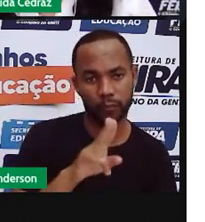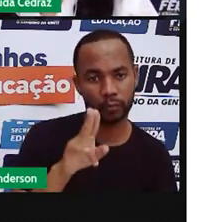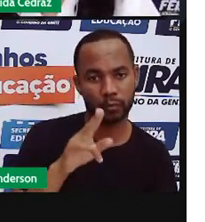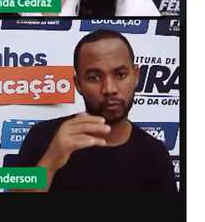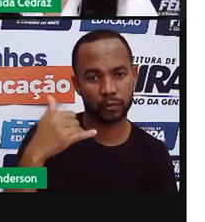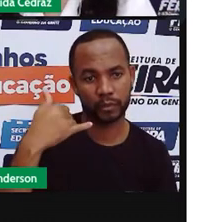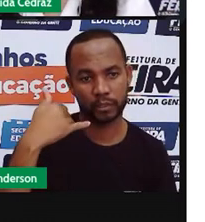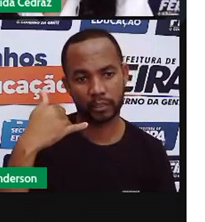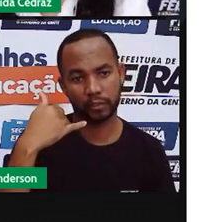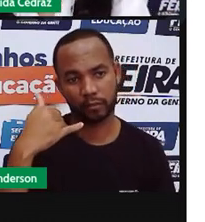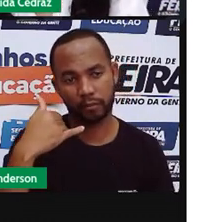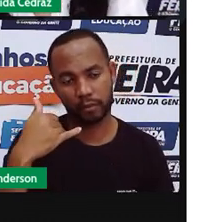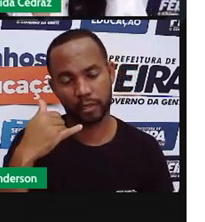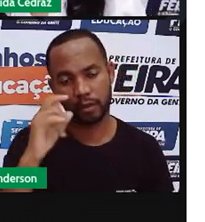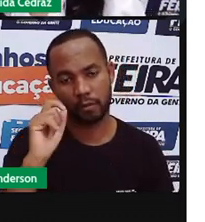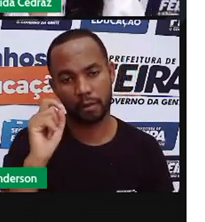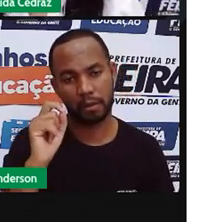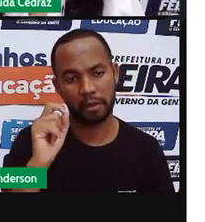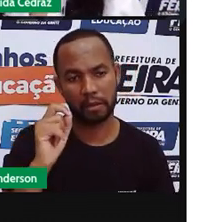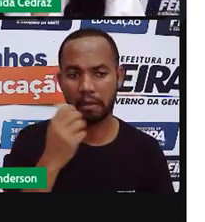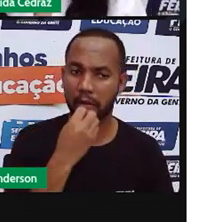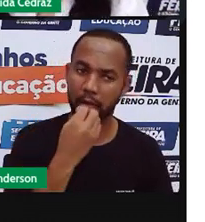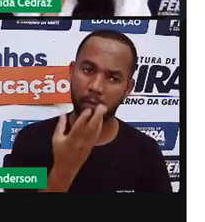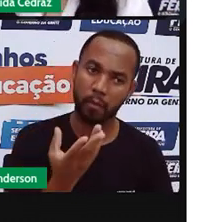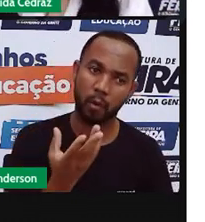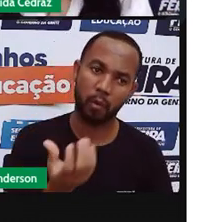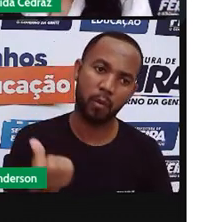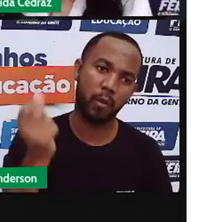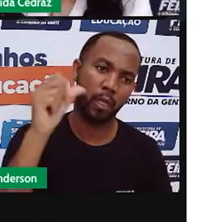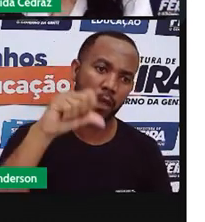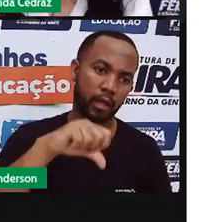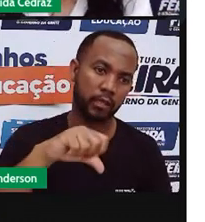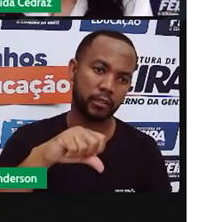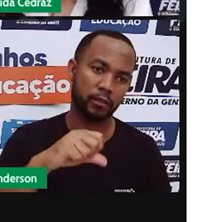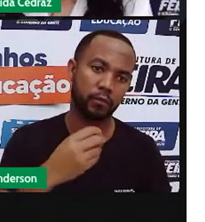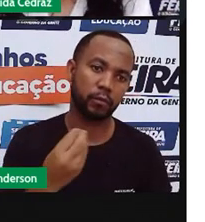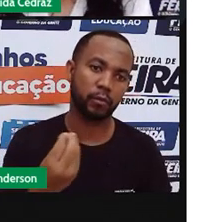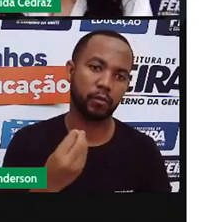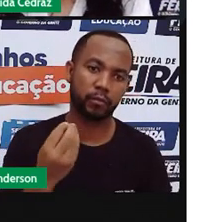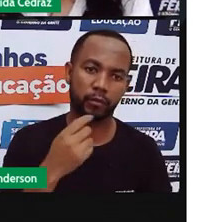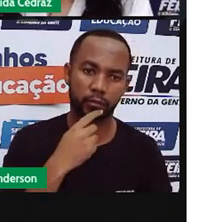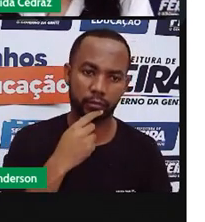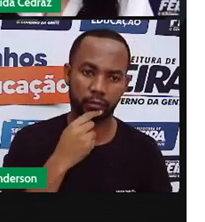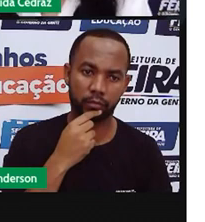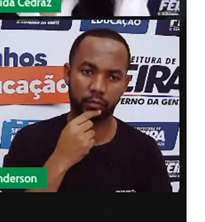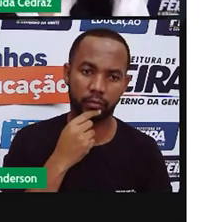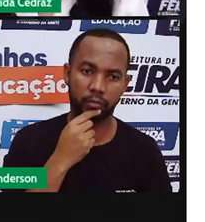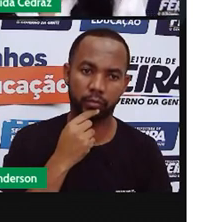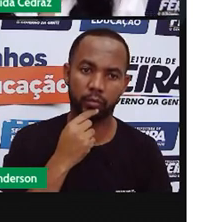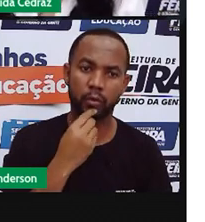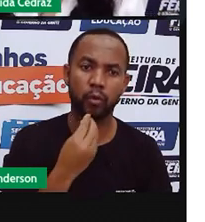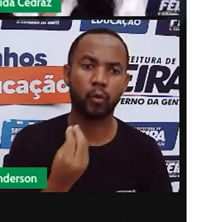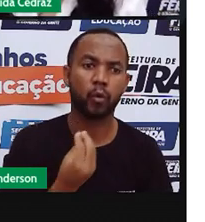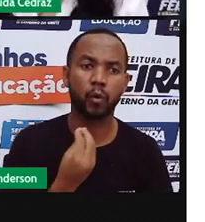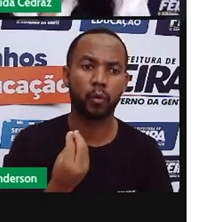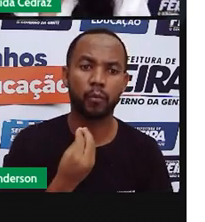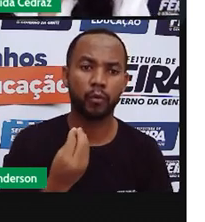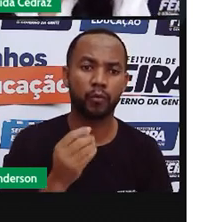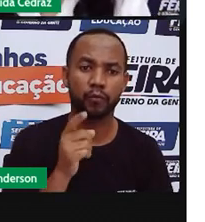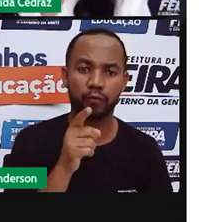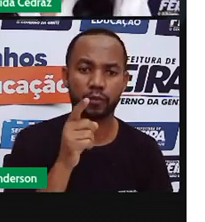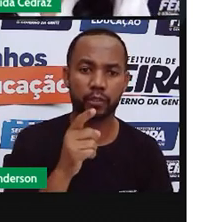gerou impactos positivos ou negativos? Como você